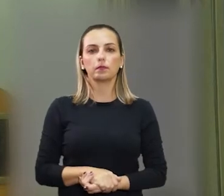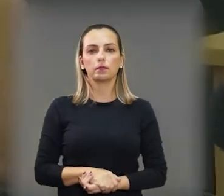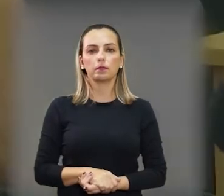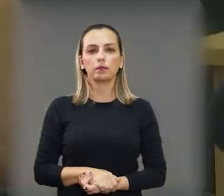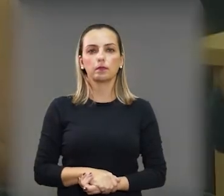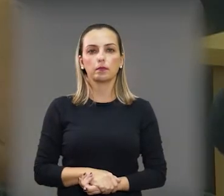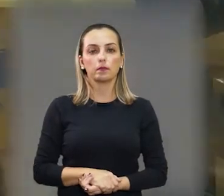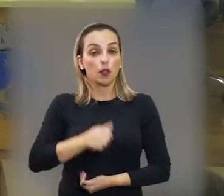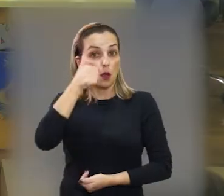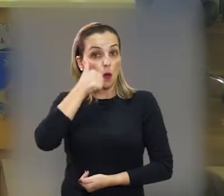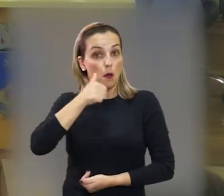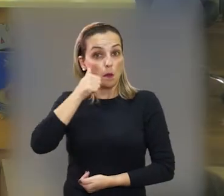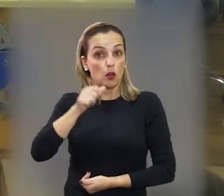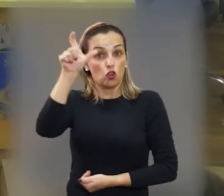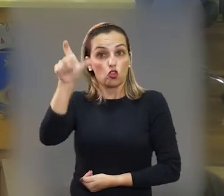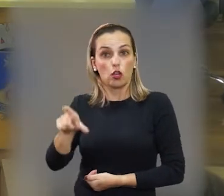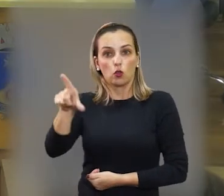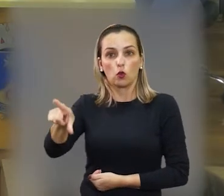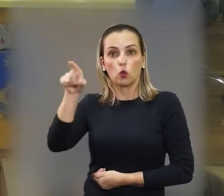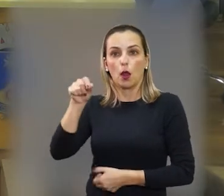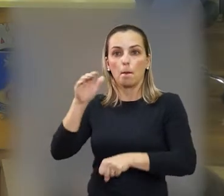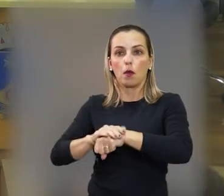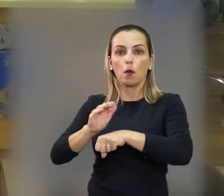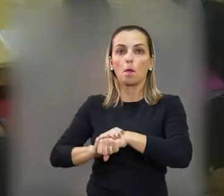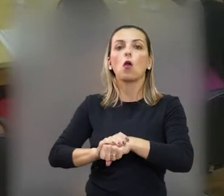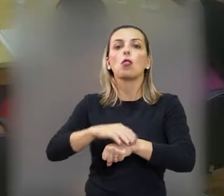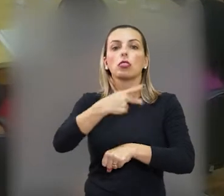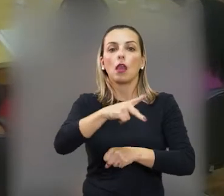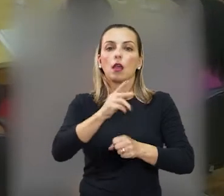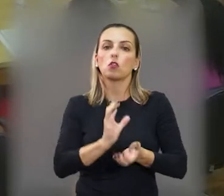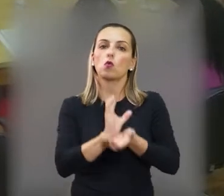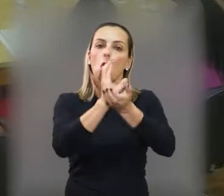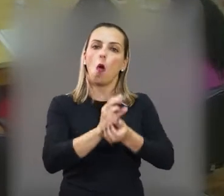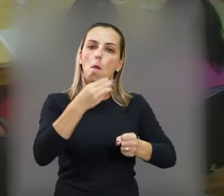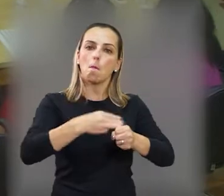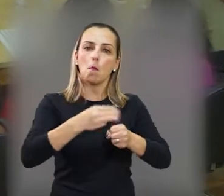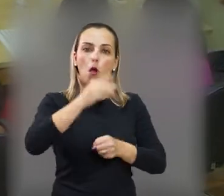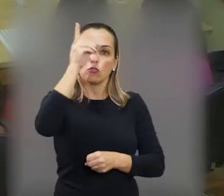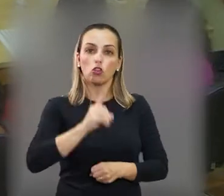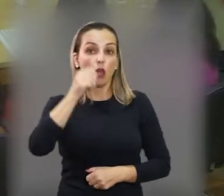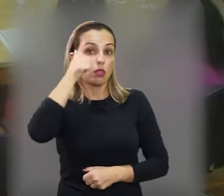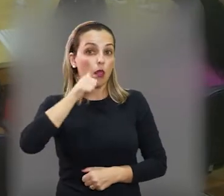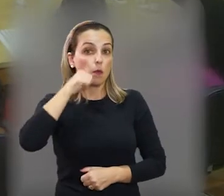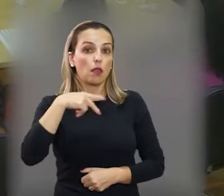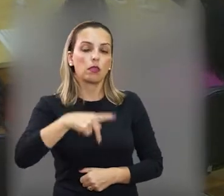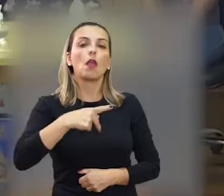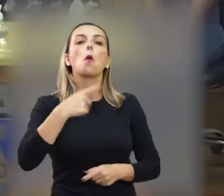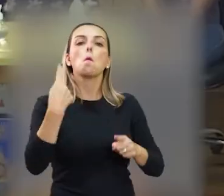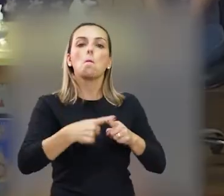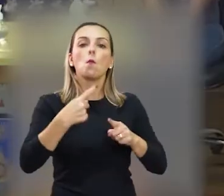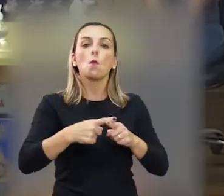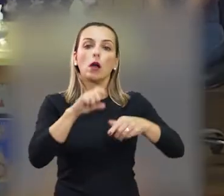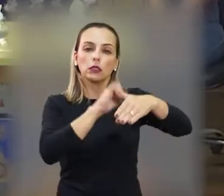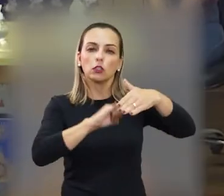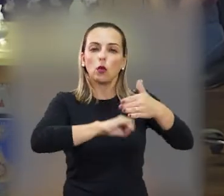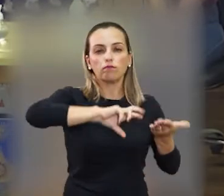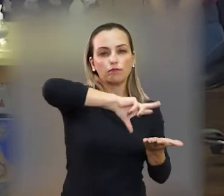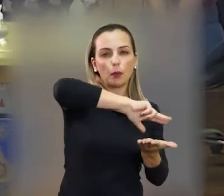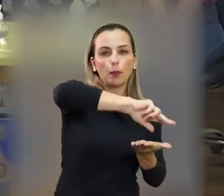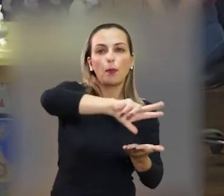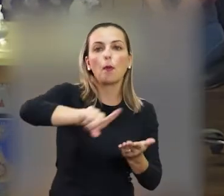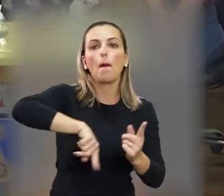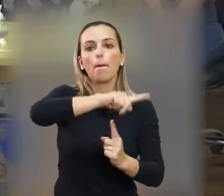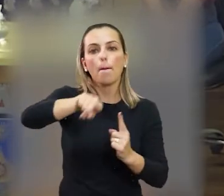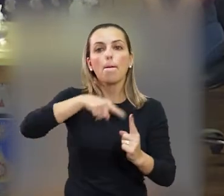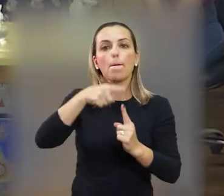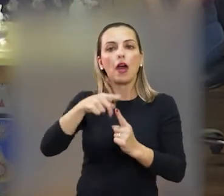direitos. O nome da socióloga foi escolhido pelo Conselho Municipal dos Direitos da Mulher de Araraquara após indicação de